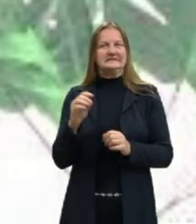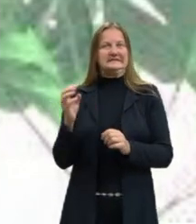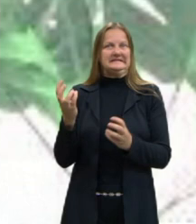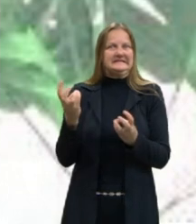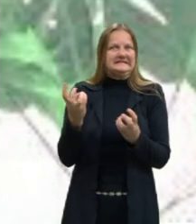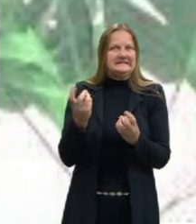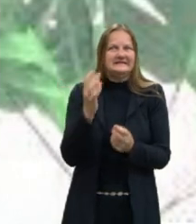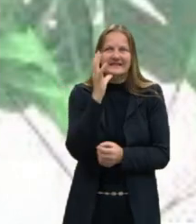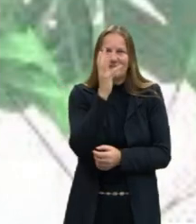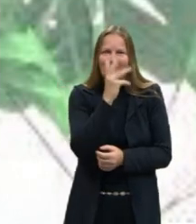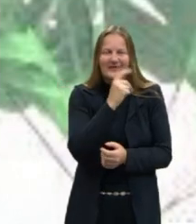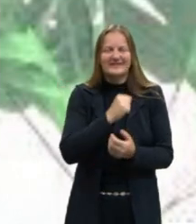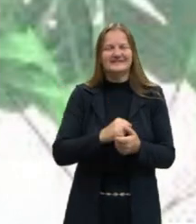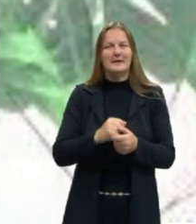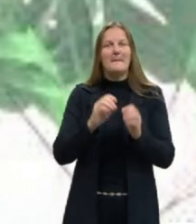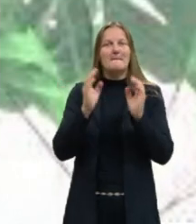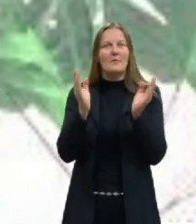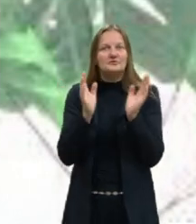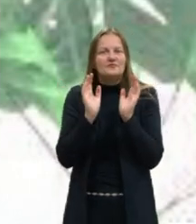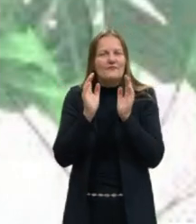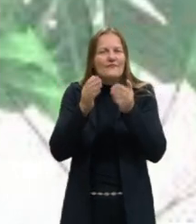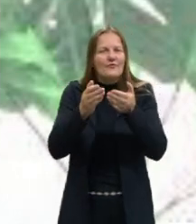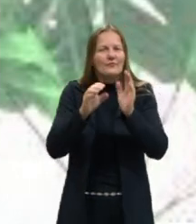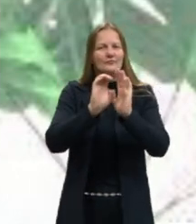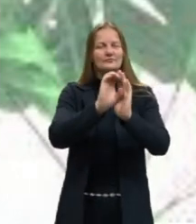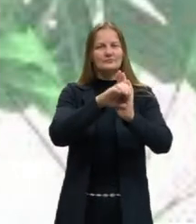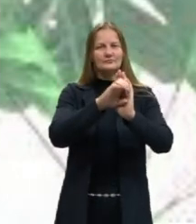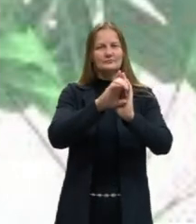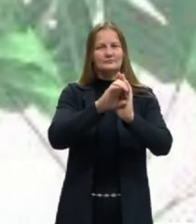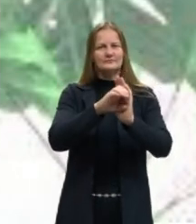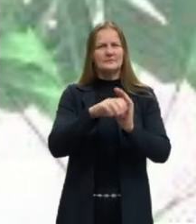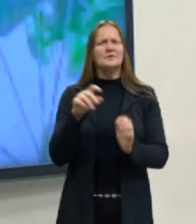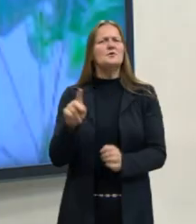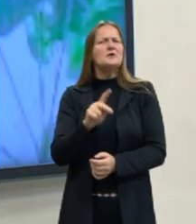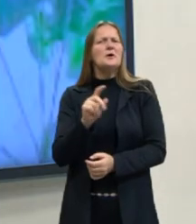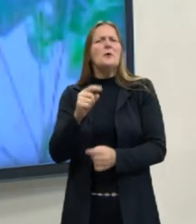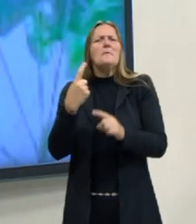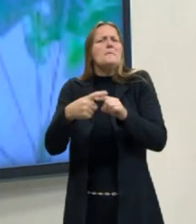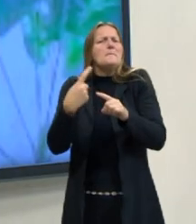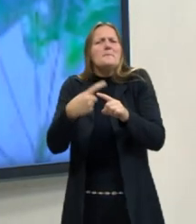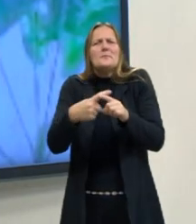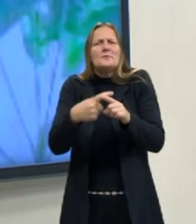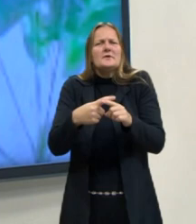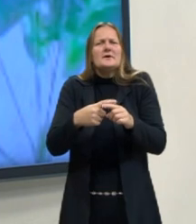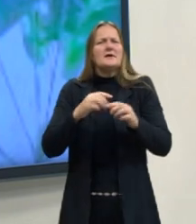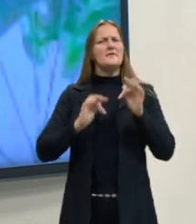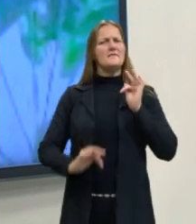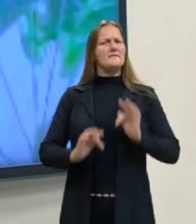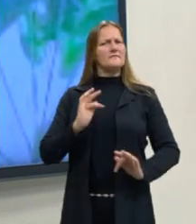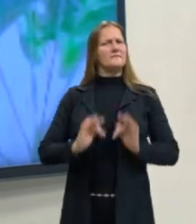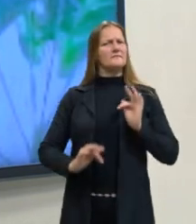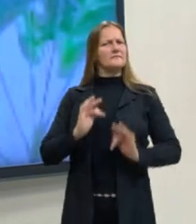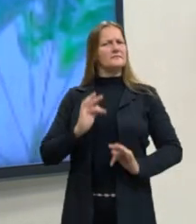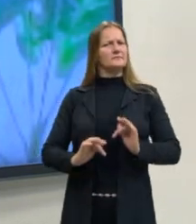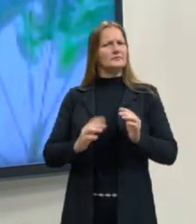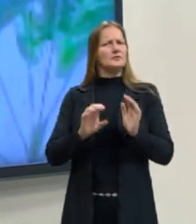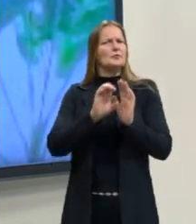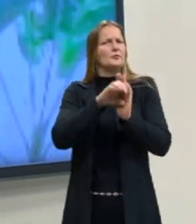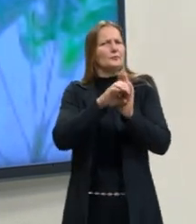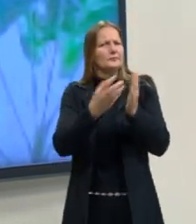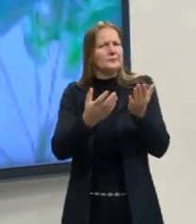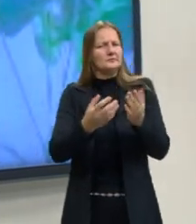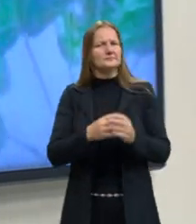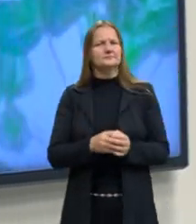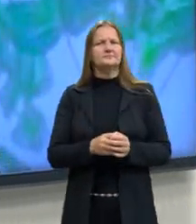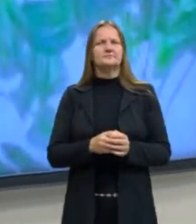Então, nós vamos focar nos conceitos. Professora, para que servem, então, conceitos? Eu não gosto